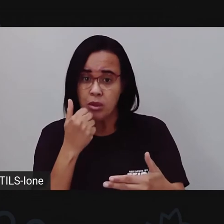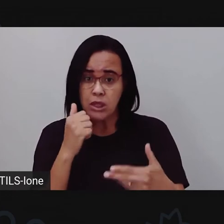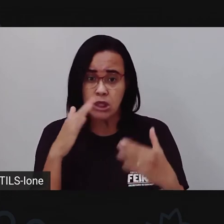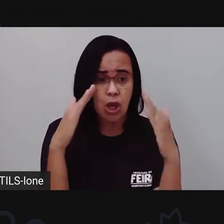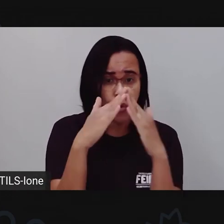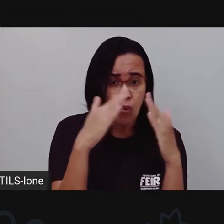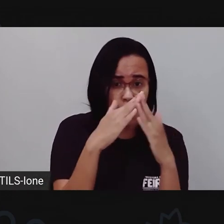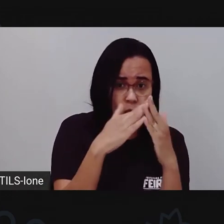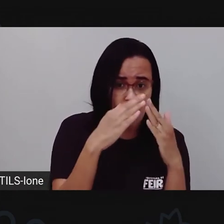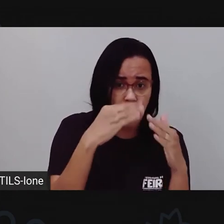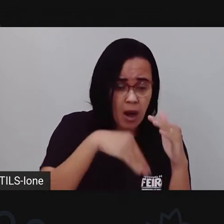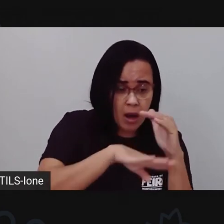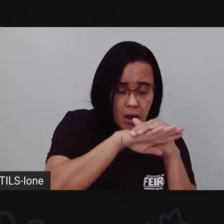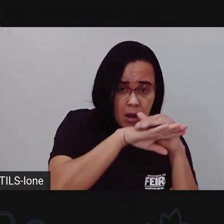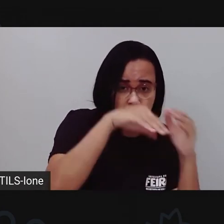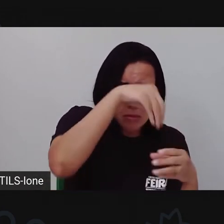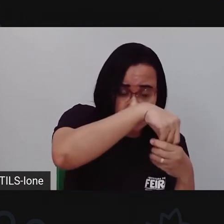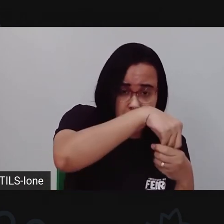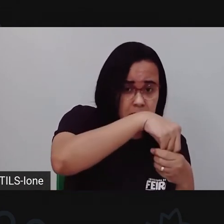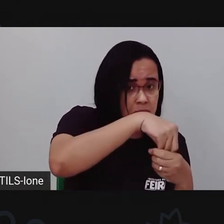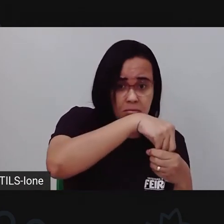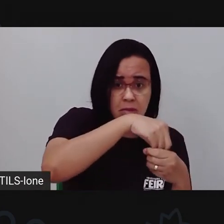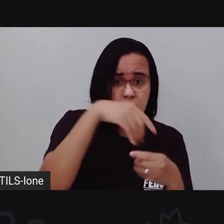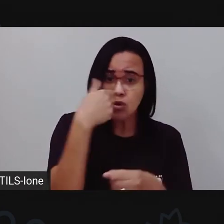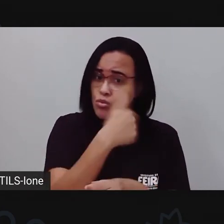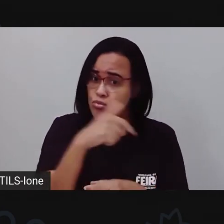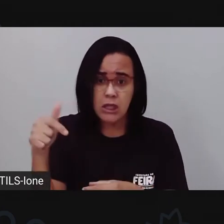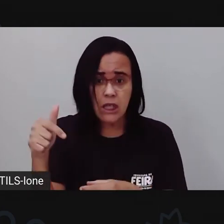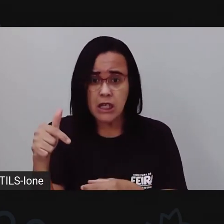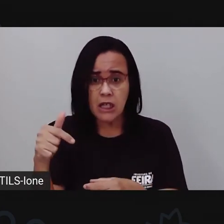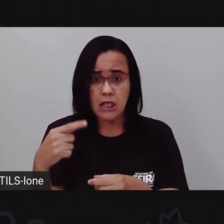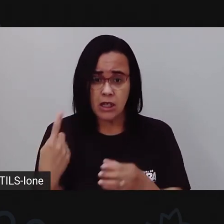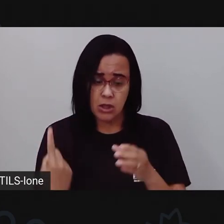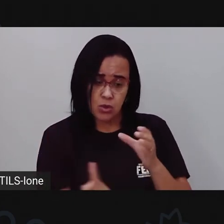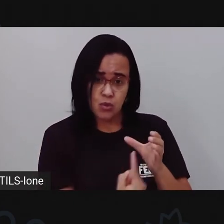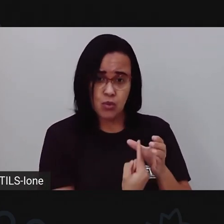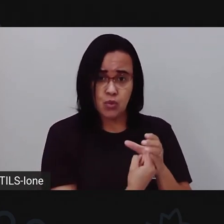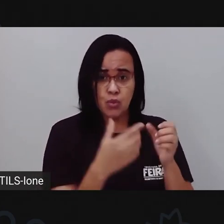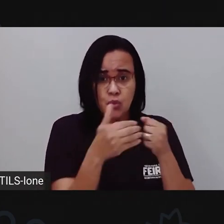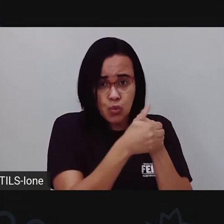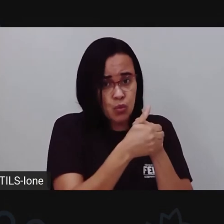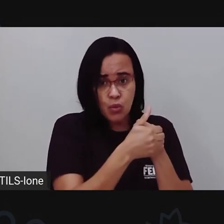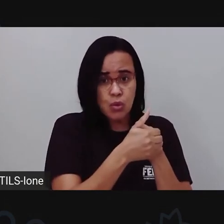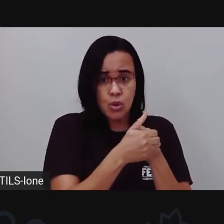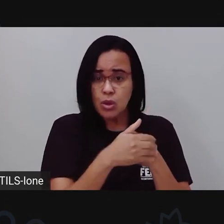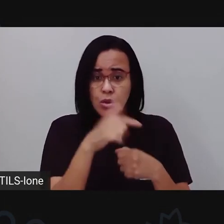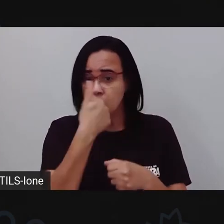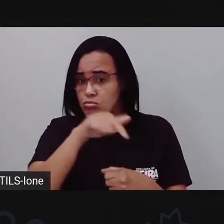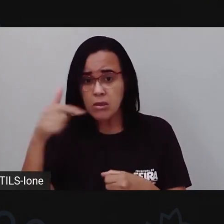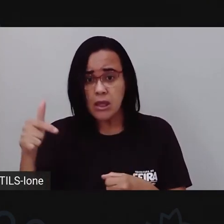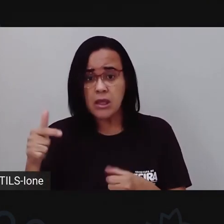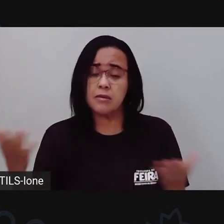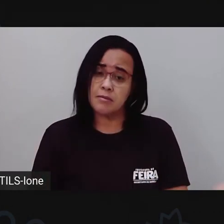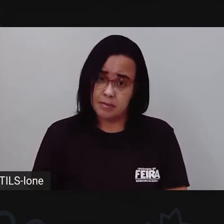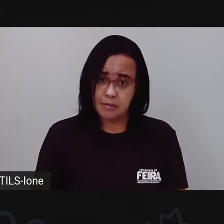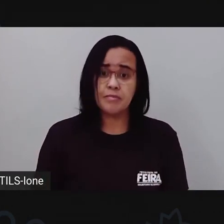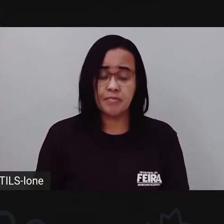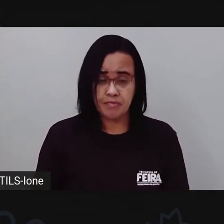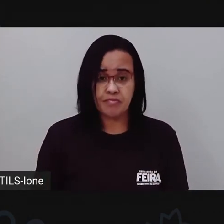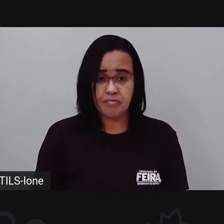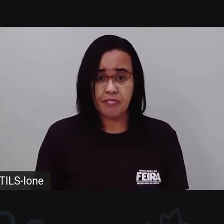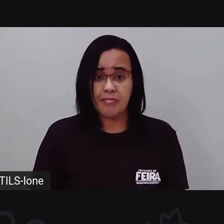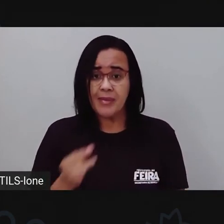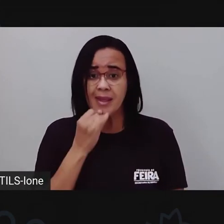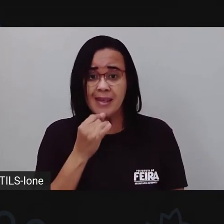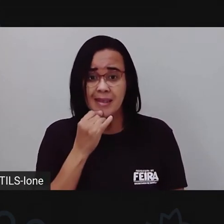Deixa eu ver outro. Alguns desses animais a gente consegue. Aqui, ó. Eu queria falar sobre esse aqui,